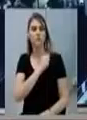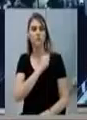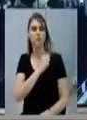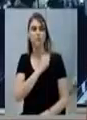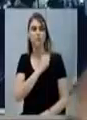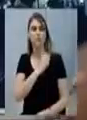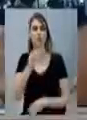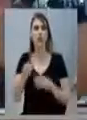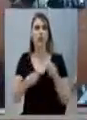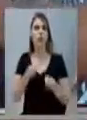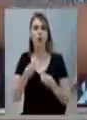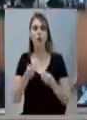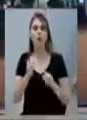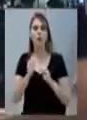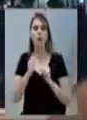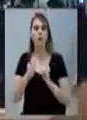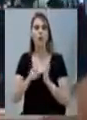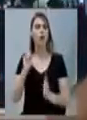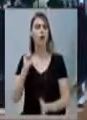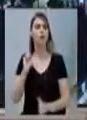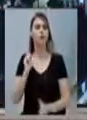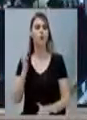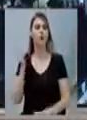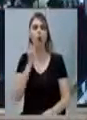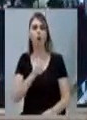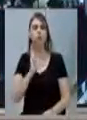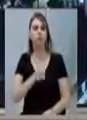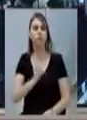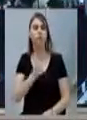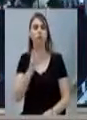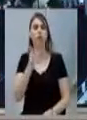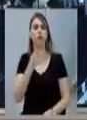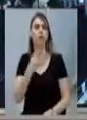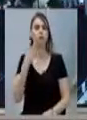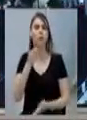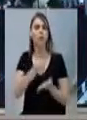E como, com uma administração anterior, conseguiu manter o 24 horas.